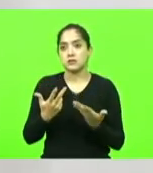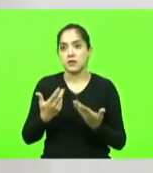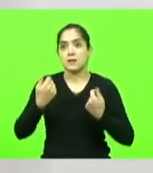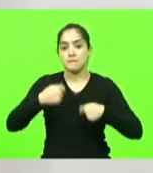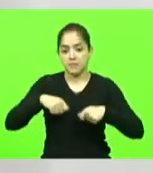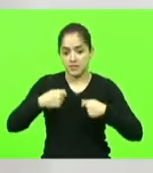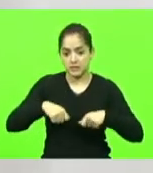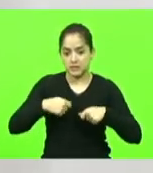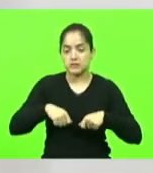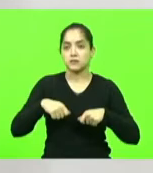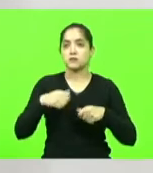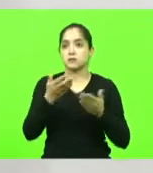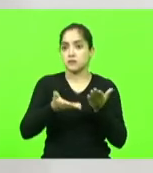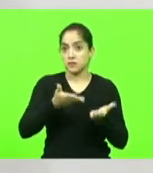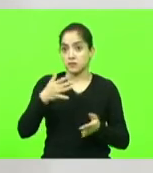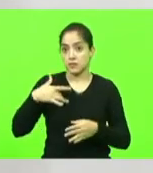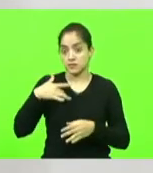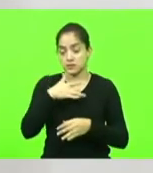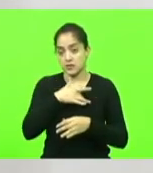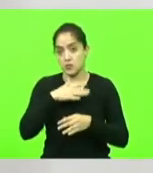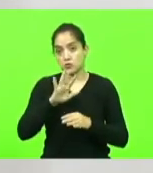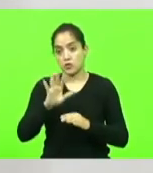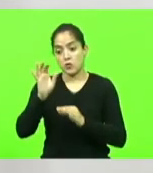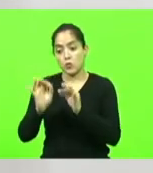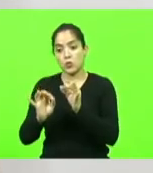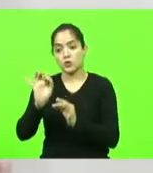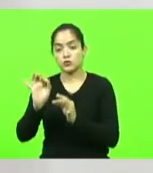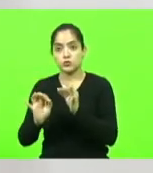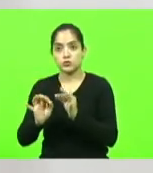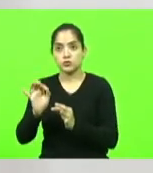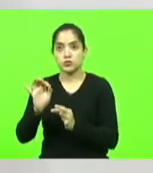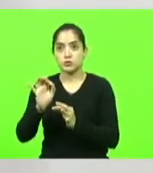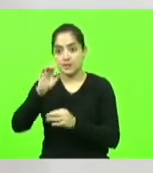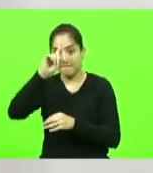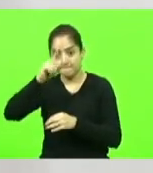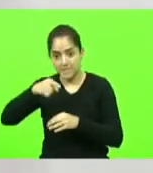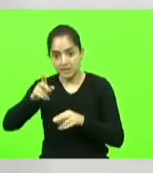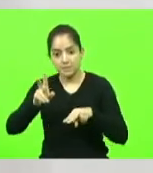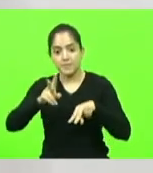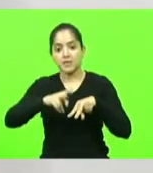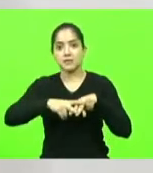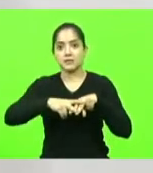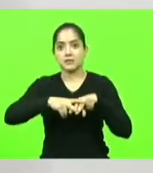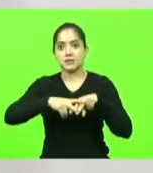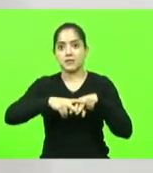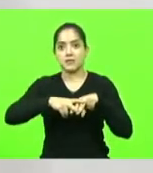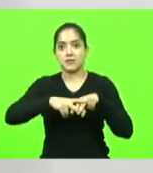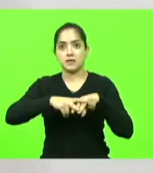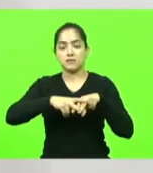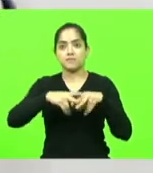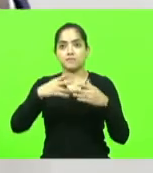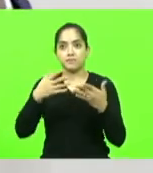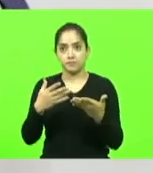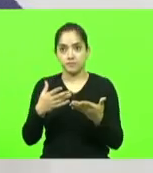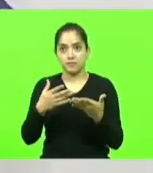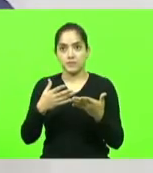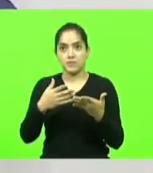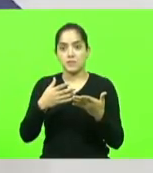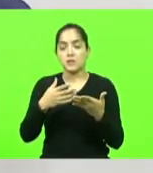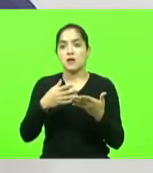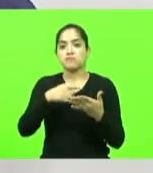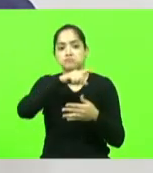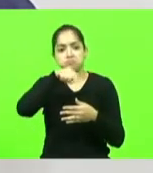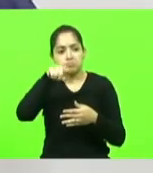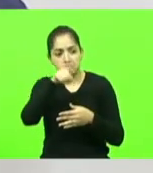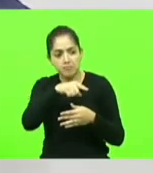especiais e quando a justiça que manda prender ilegalmente nega o tratamento de saúde